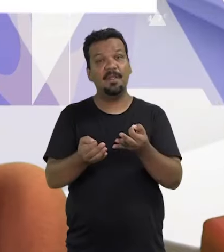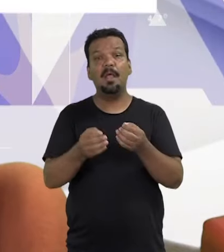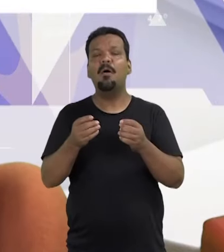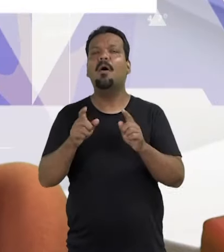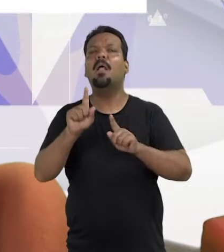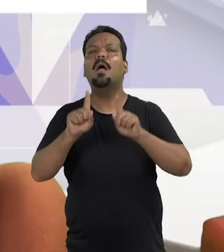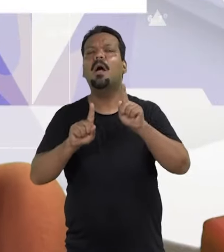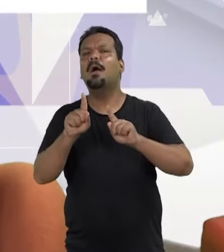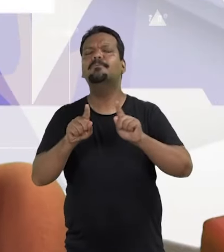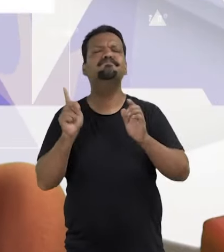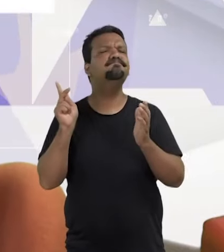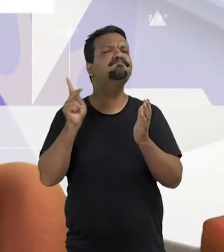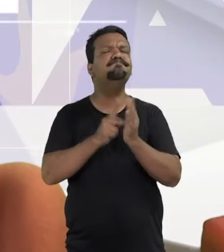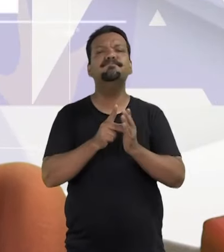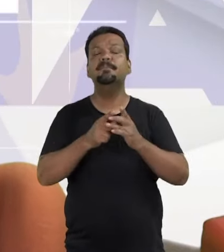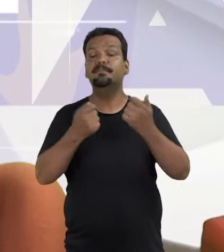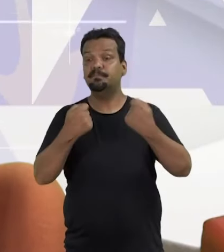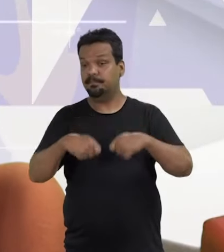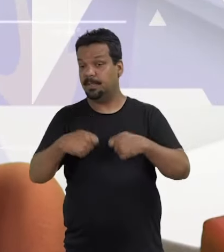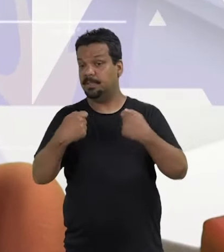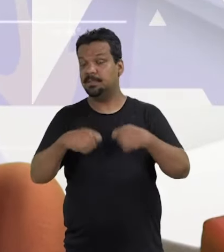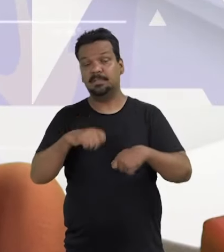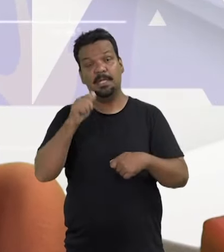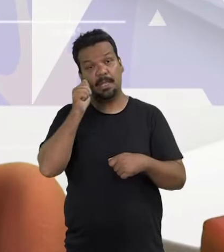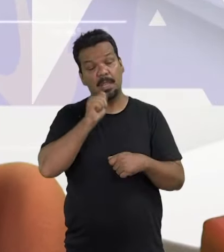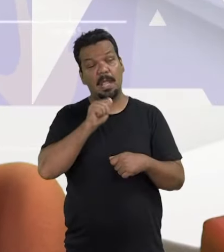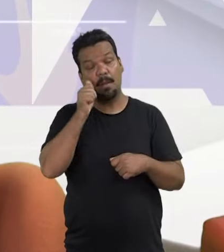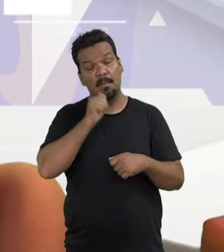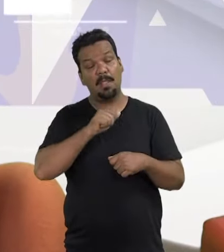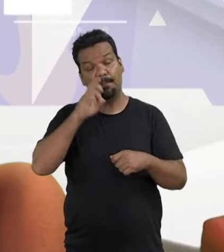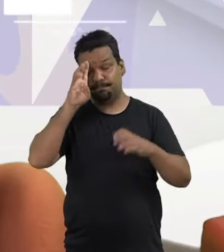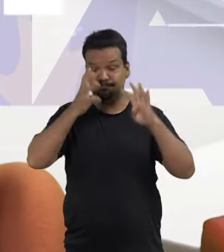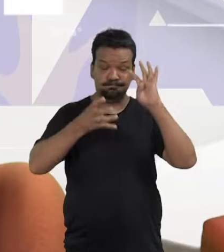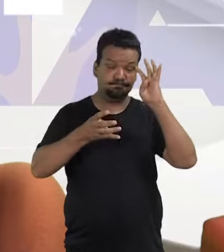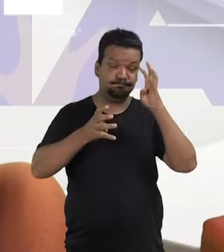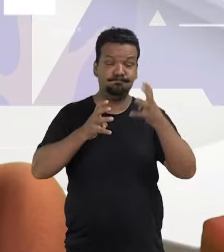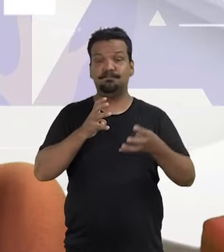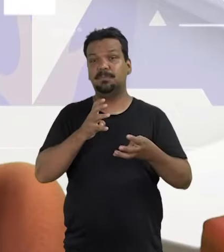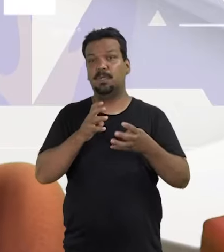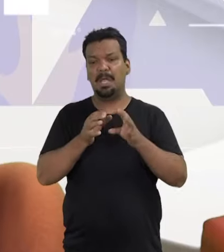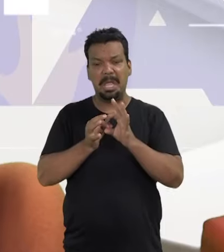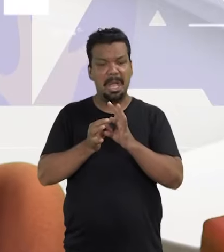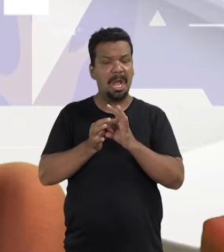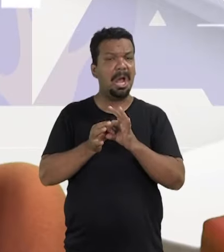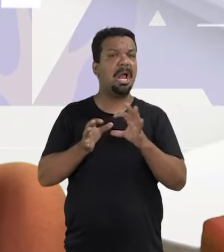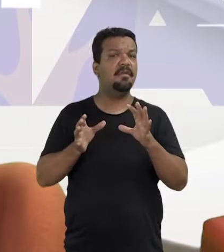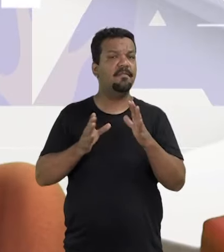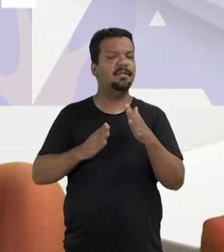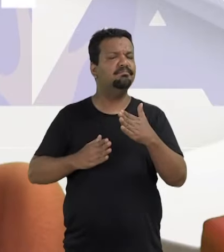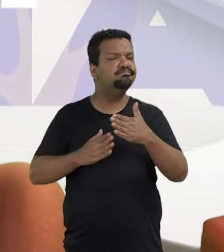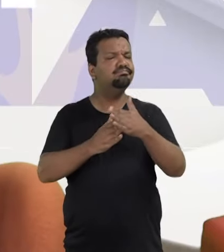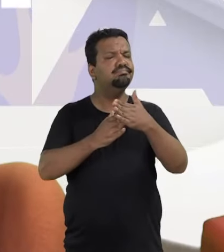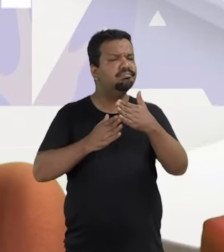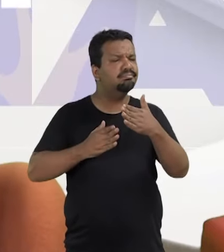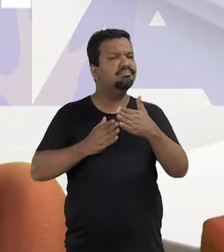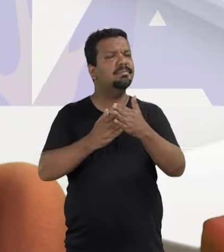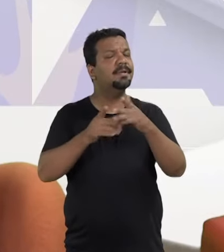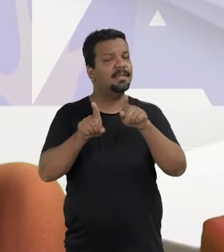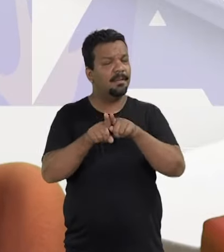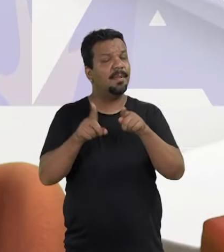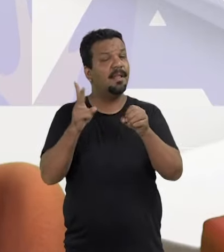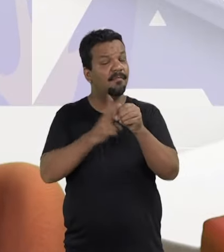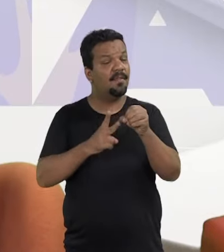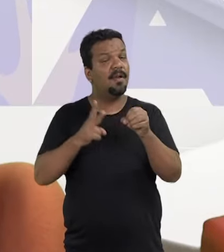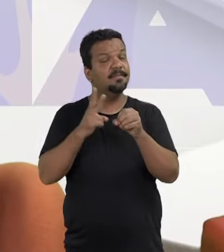Uma democracia de verdade precisa das mulheres na tomada de decisões, livres das